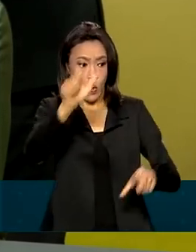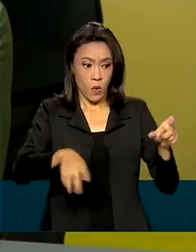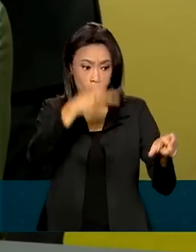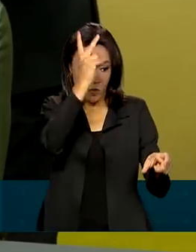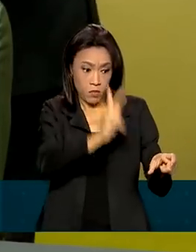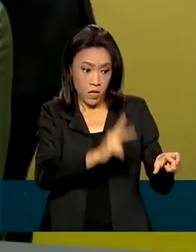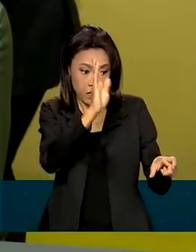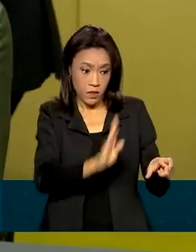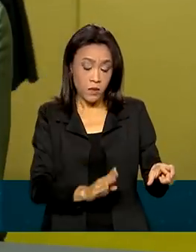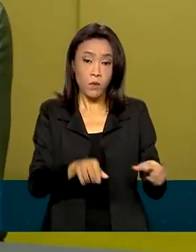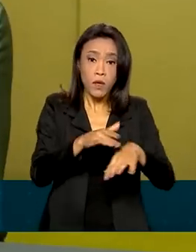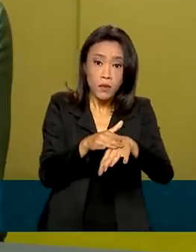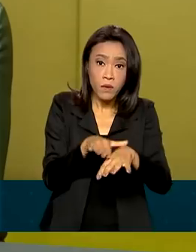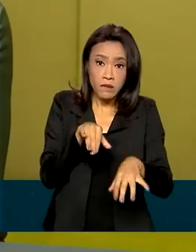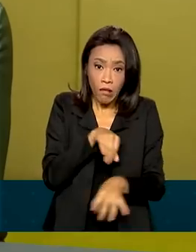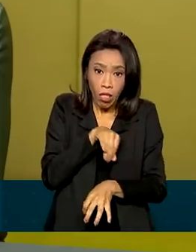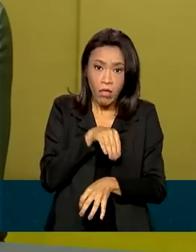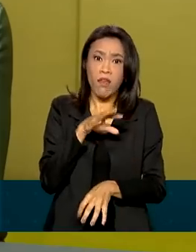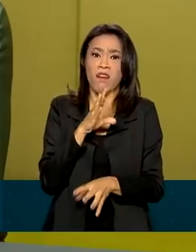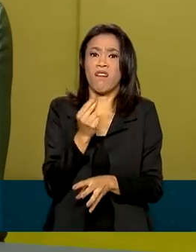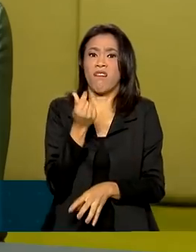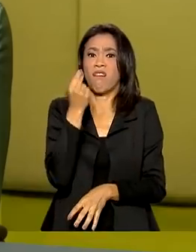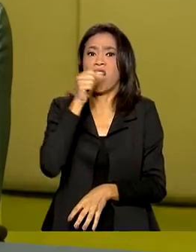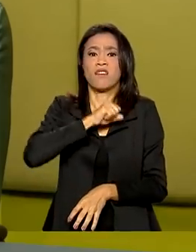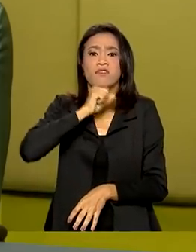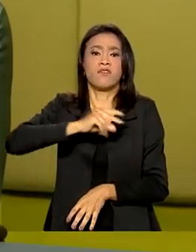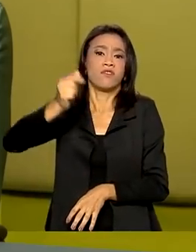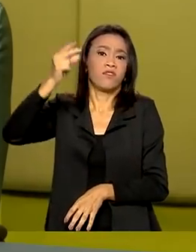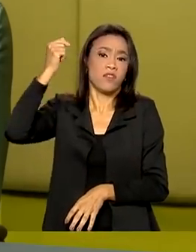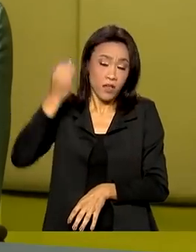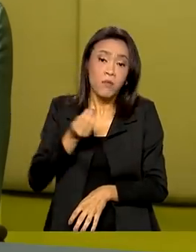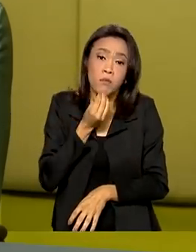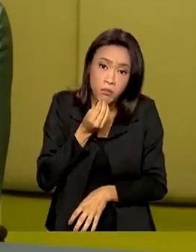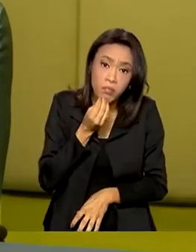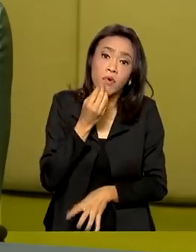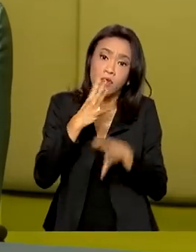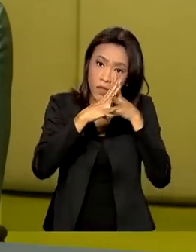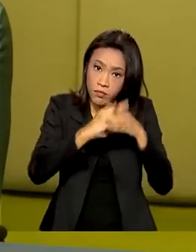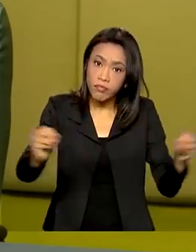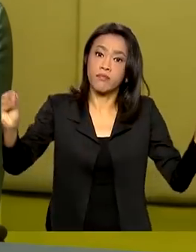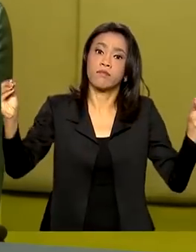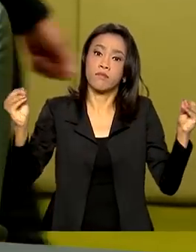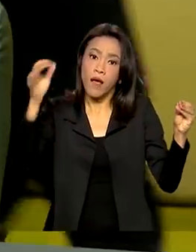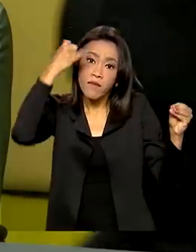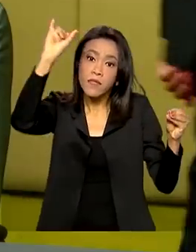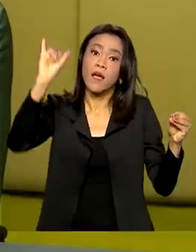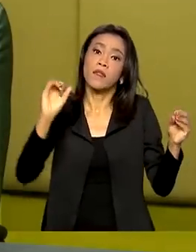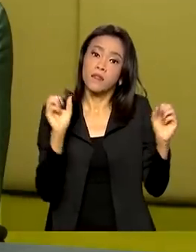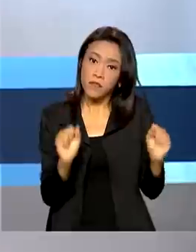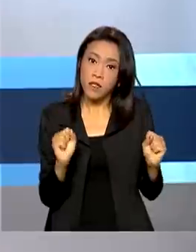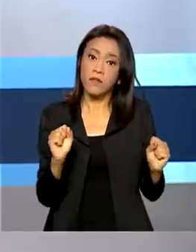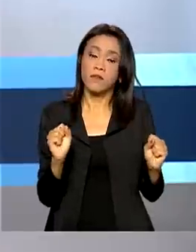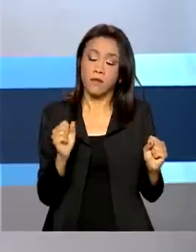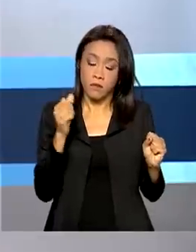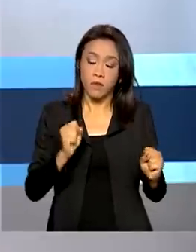poliomielite, uma doença tão antiga, já erradicada, que pode ser evitável com vacinas.